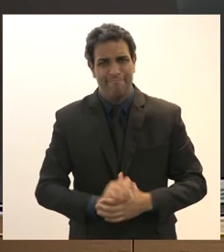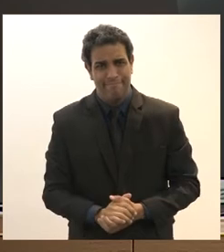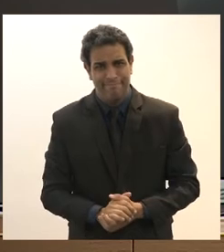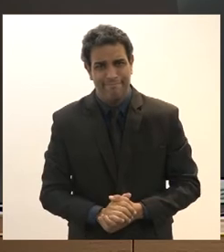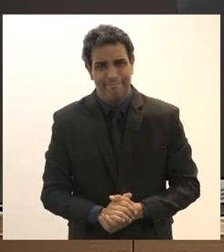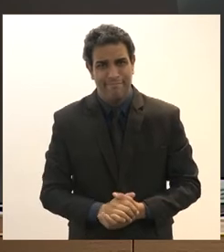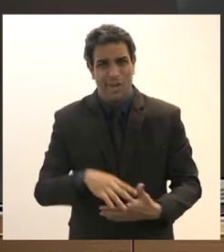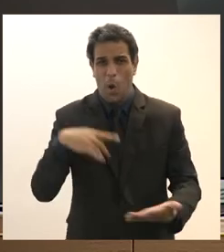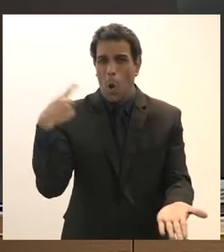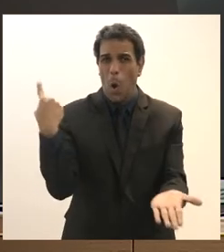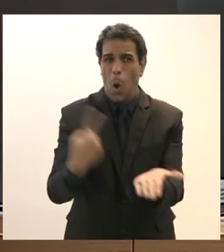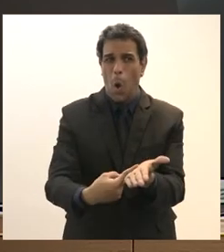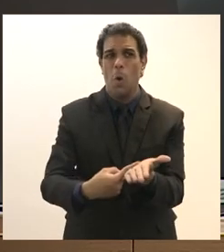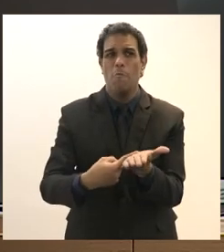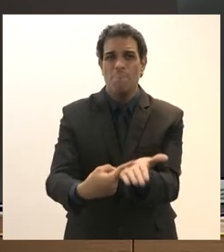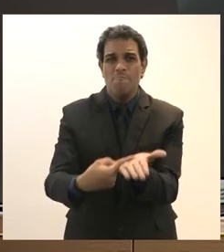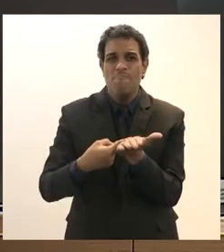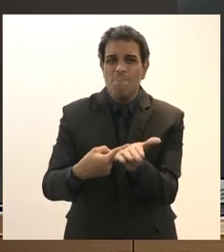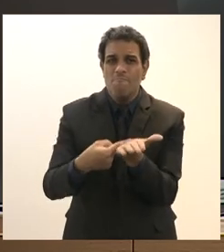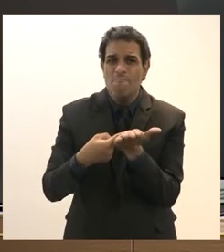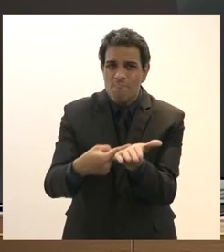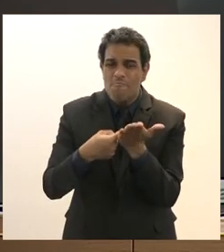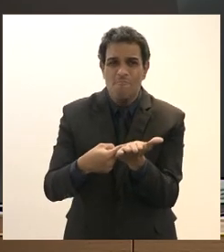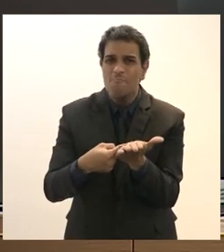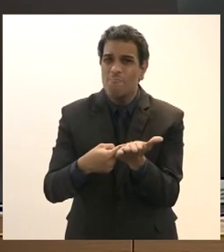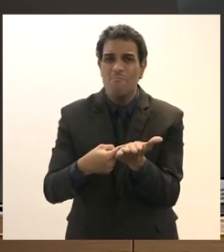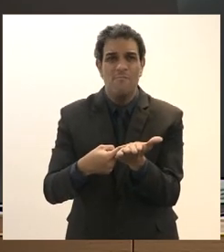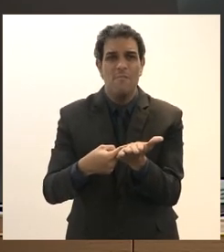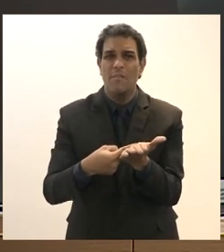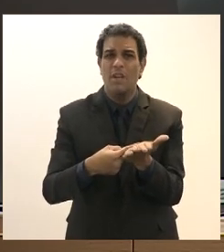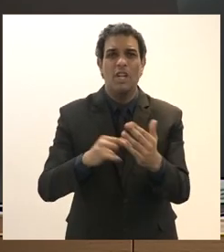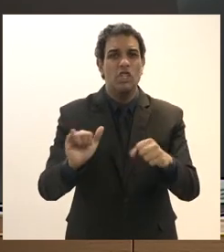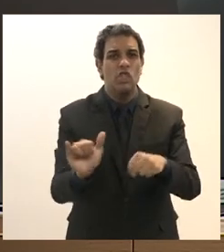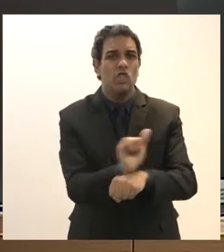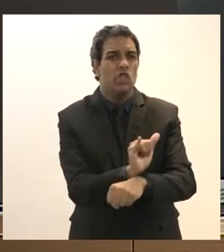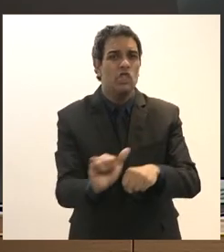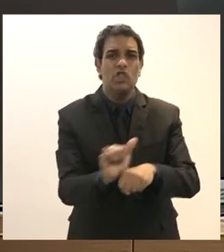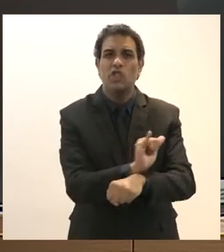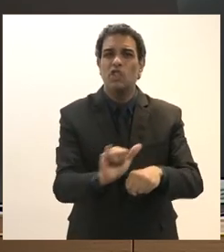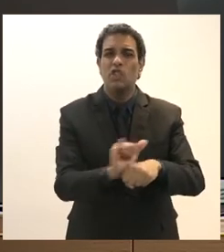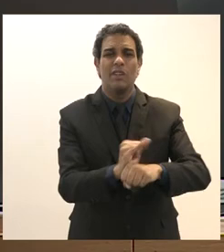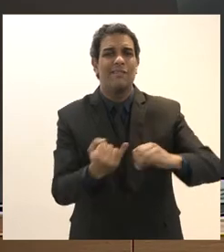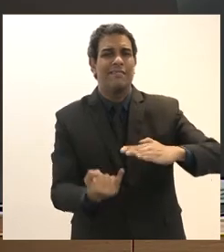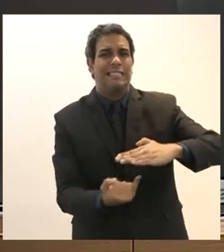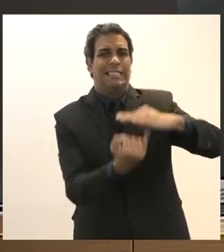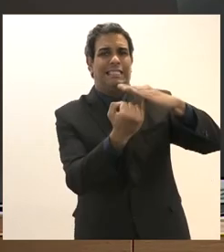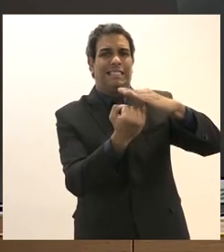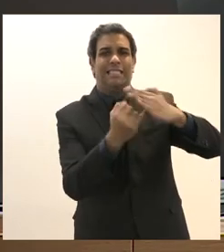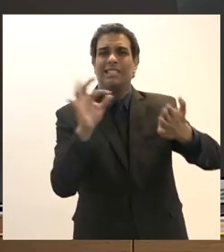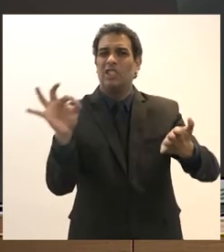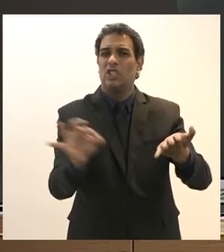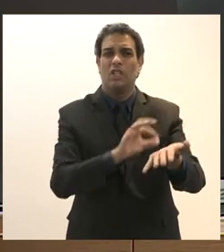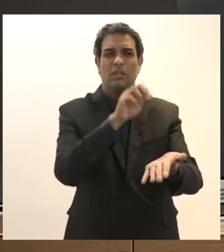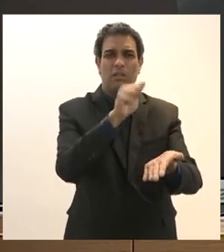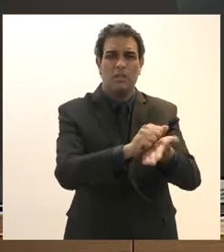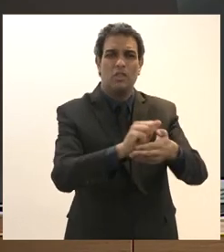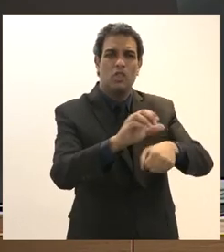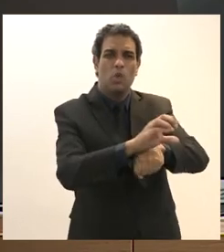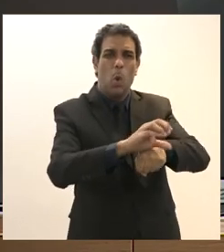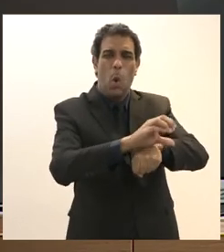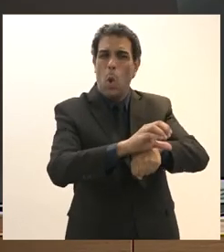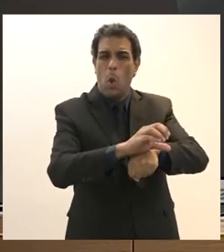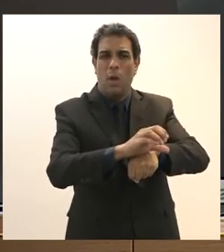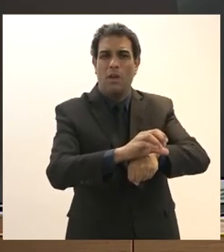compromisso o compromisso dos dispositivos constitucionais que foram inscritos na Constituição de 88